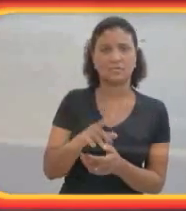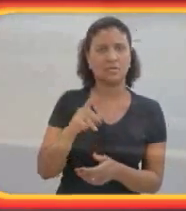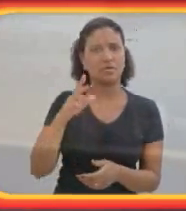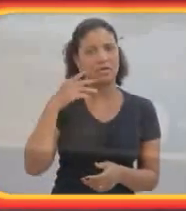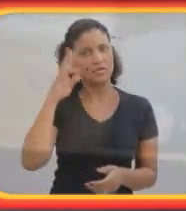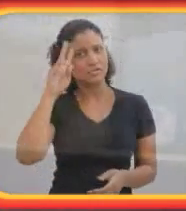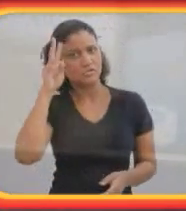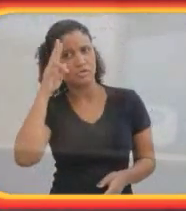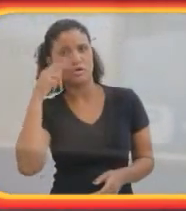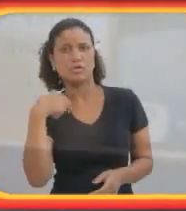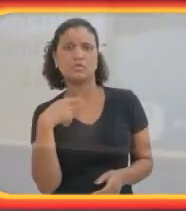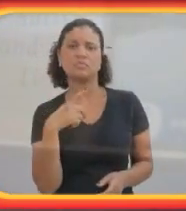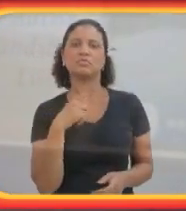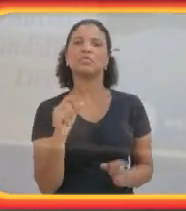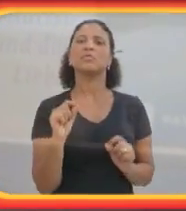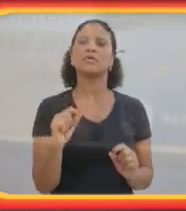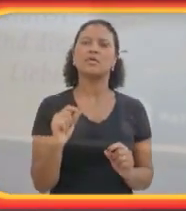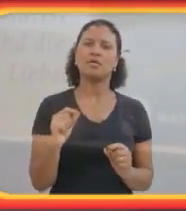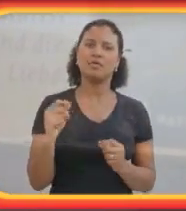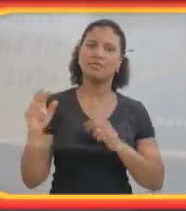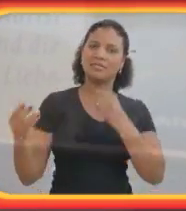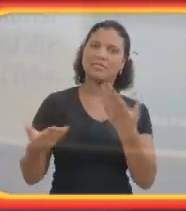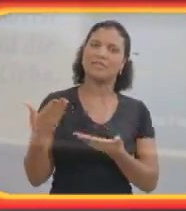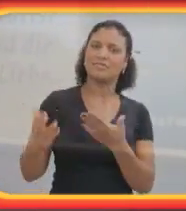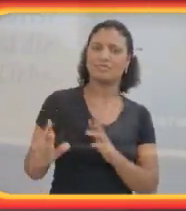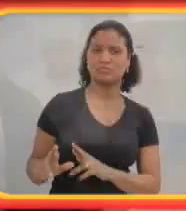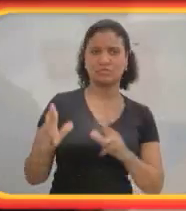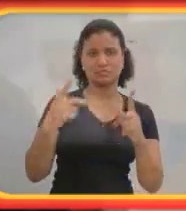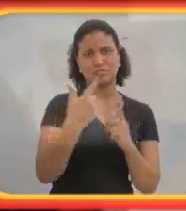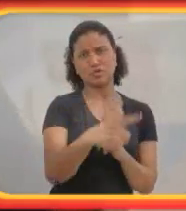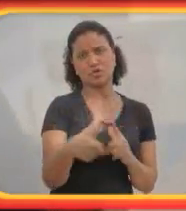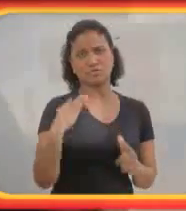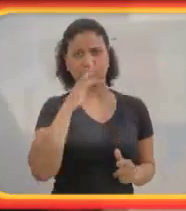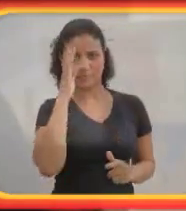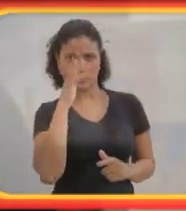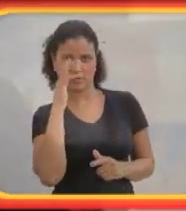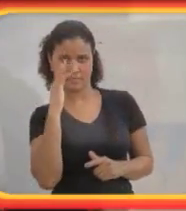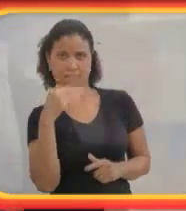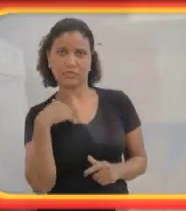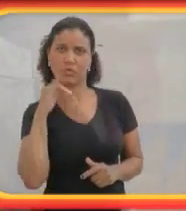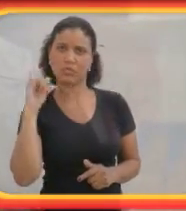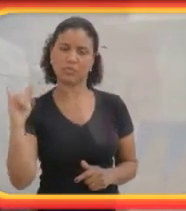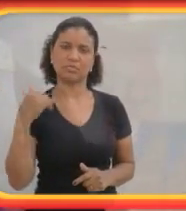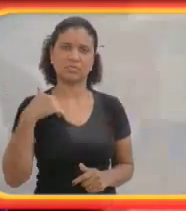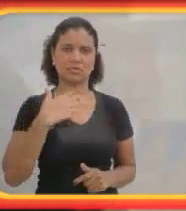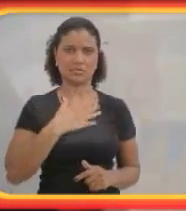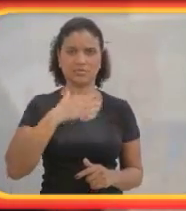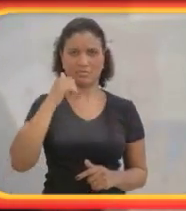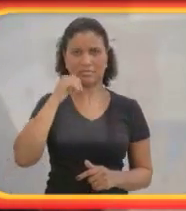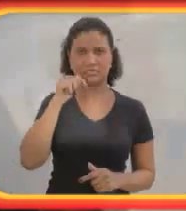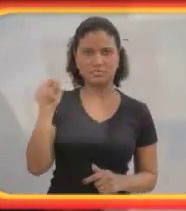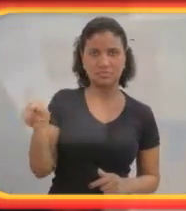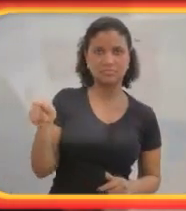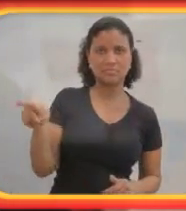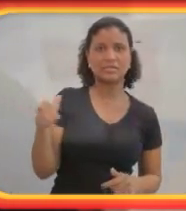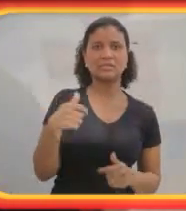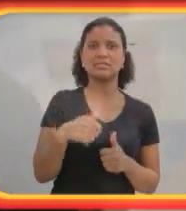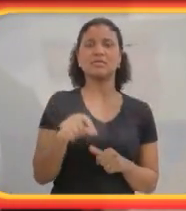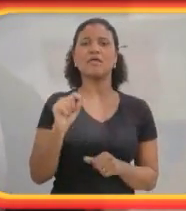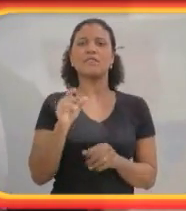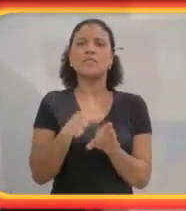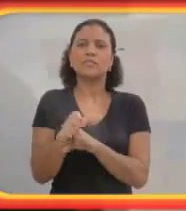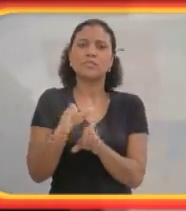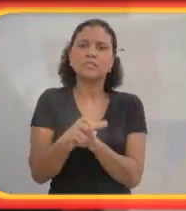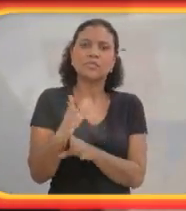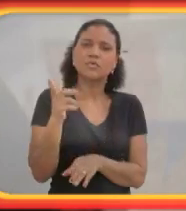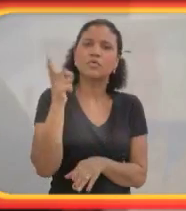eu contei à minha senhoria sobre isso. Ela estava me dando alguns conselhos de como conquistar uma namorada. Ela me disse, oh meu Deus, você deu a